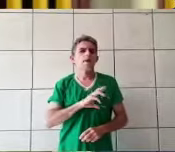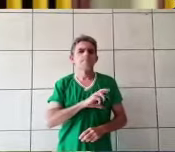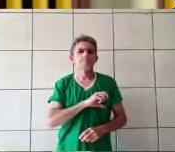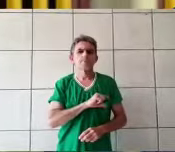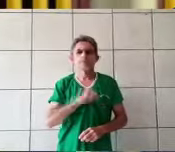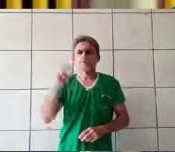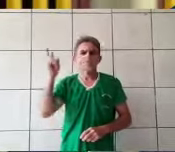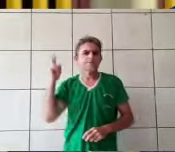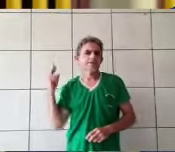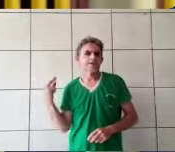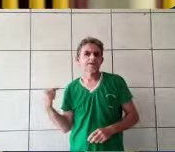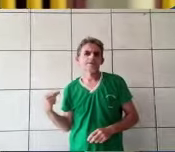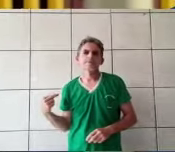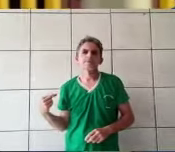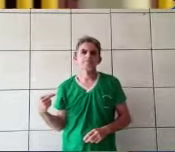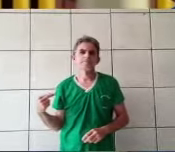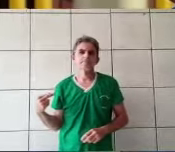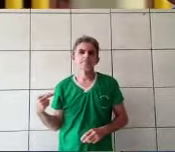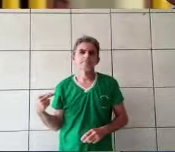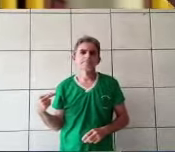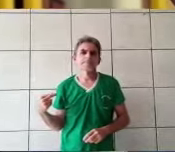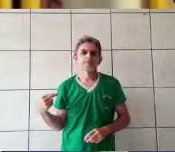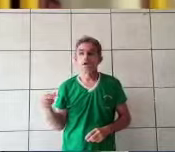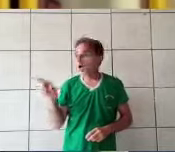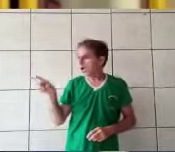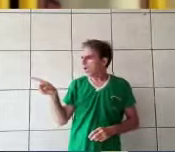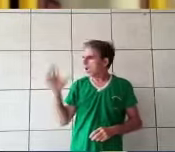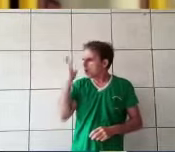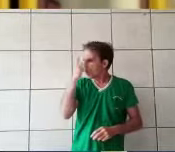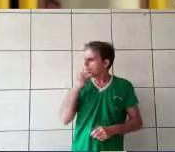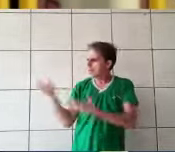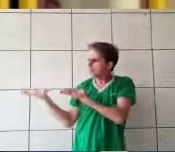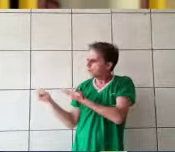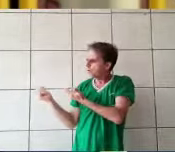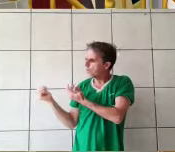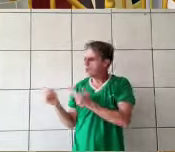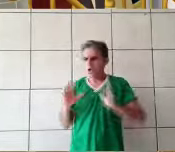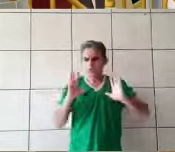O príncipe se apaixonou à primeira vista por essa linda jovem.